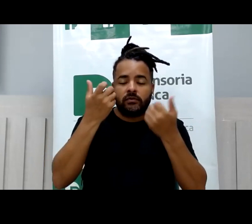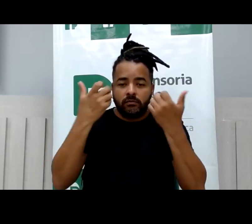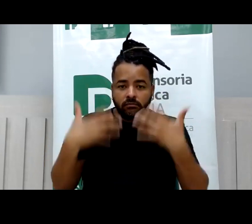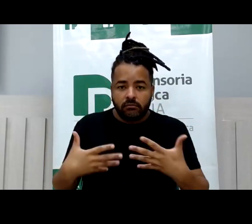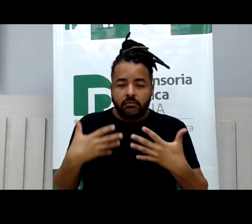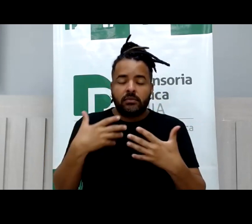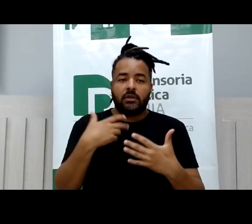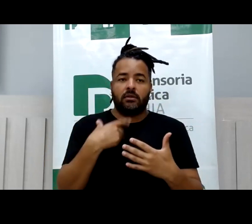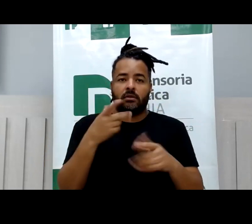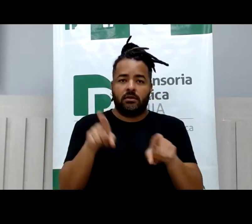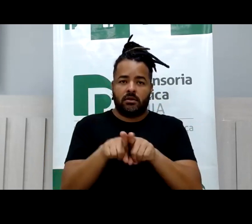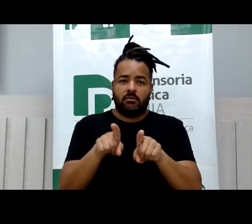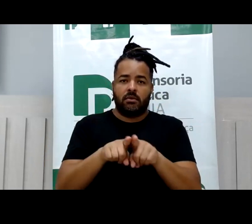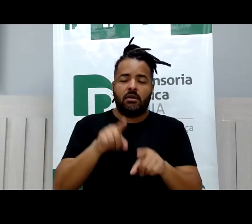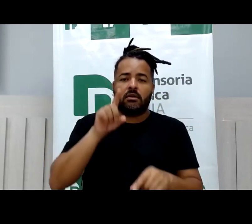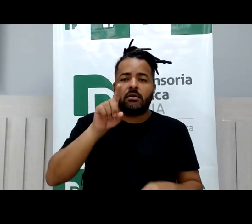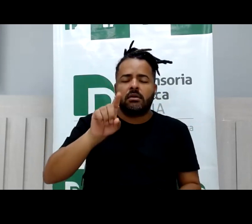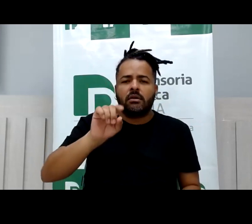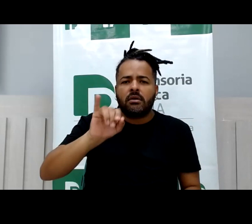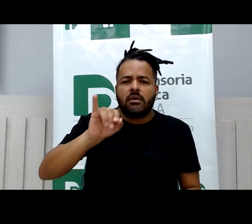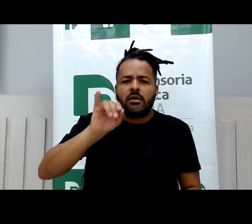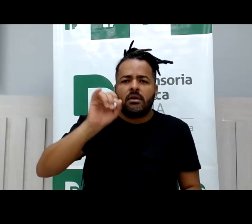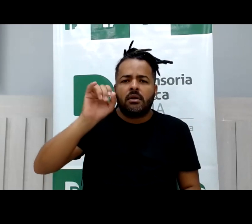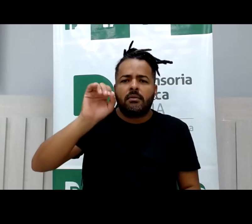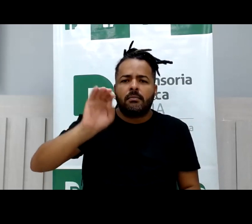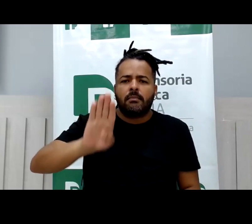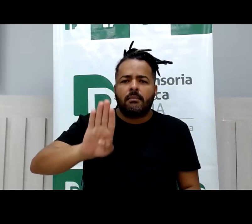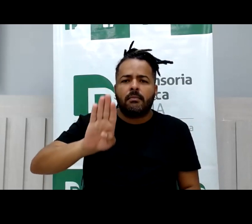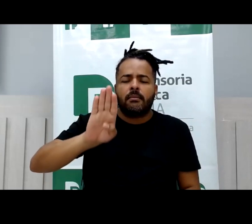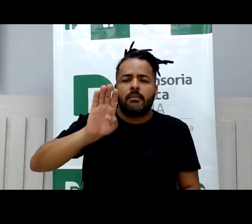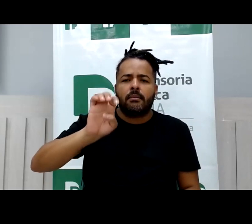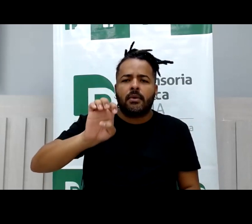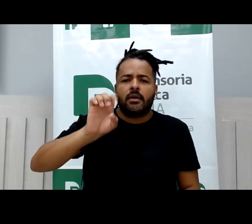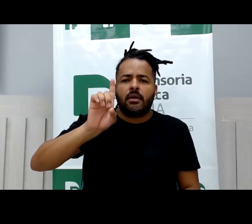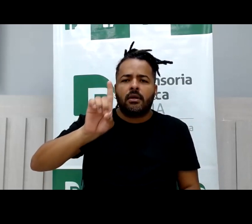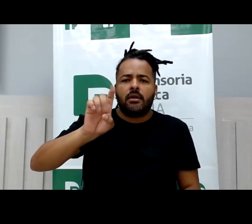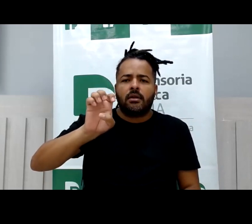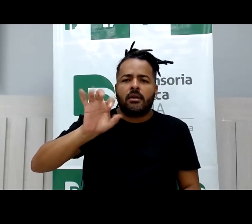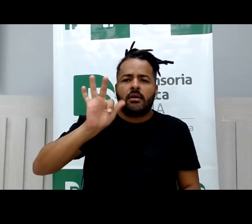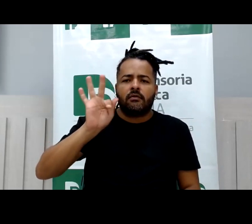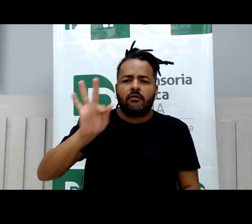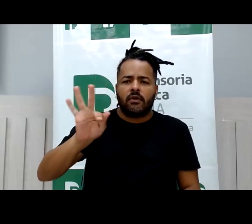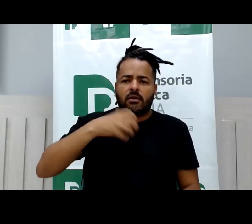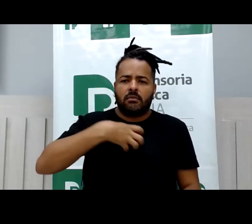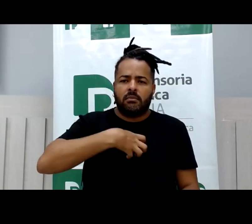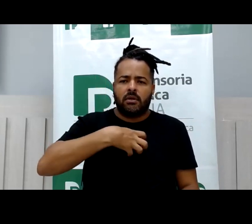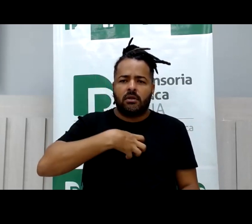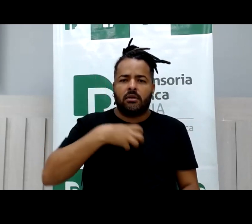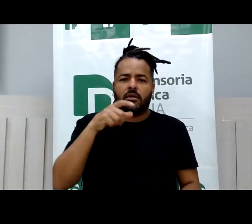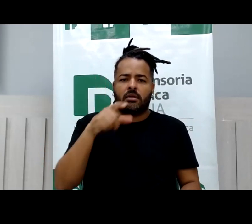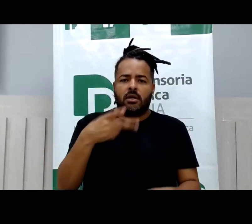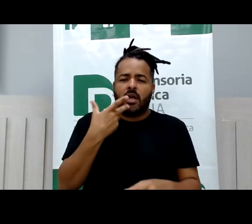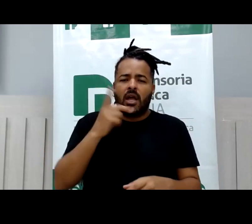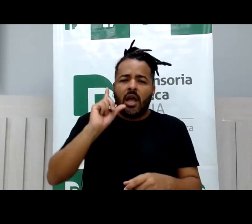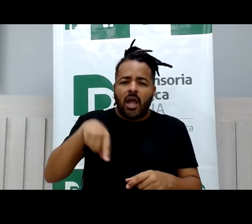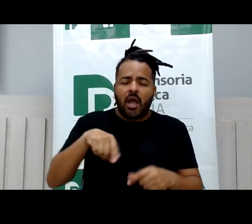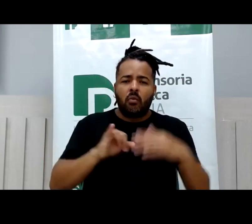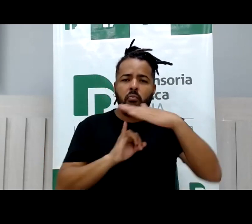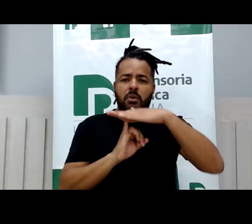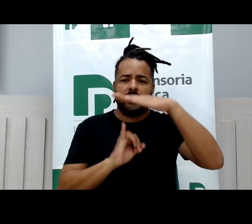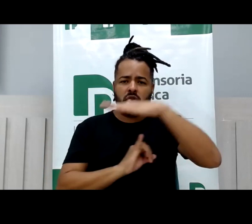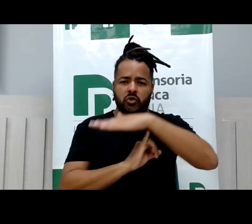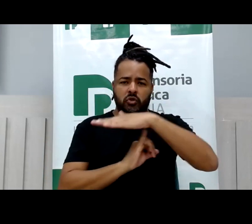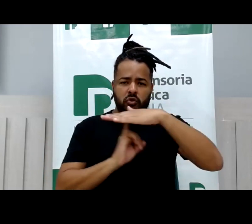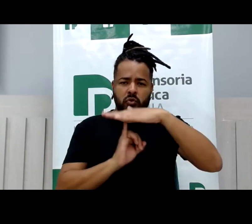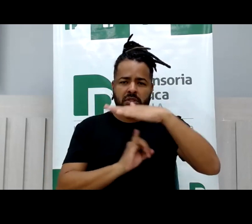IBDFAM também, né? Eu presido hoje, eu estou presidente do IBDFAM Bahia, que é uma instituição não governamental, né? Da